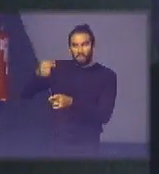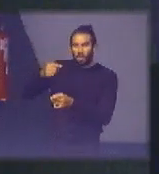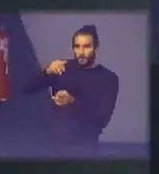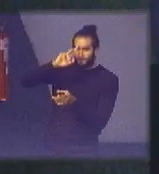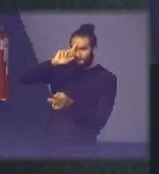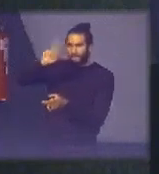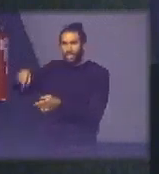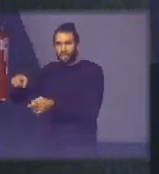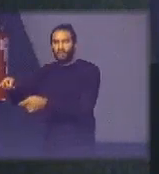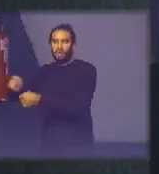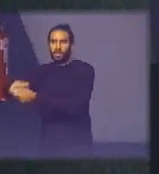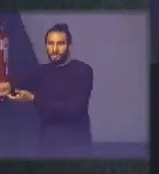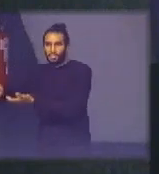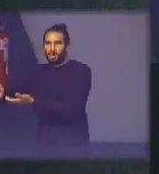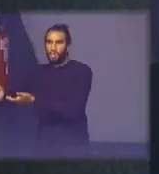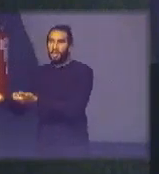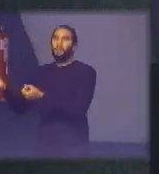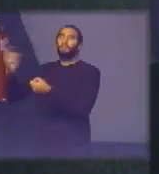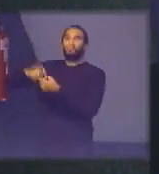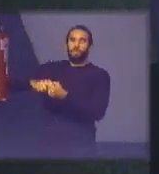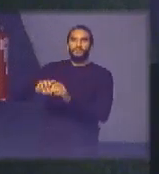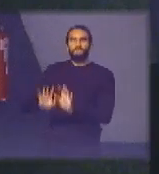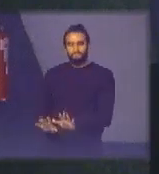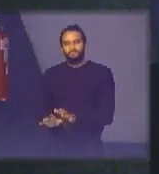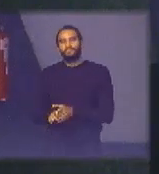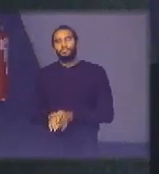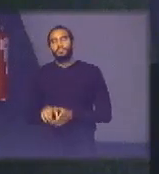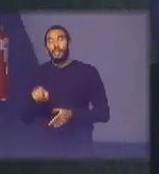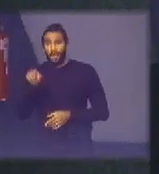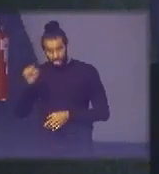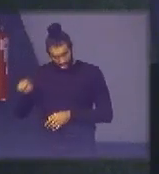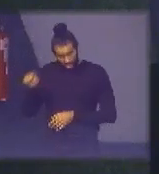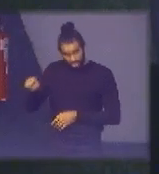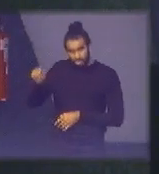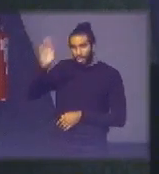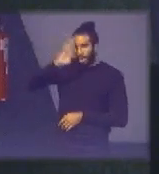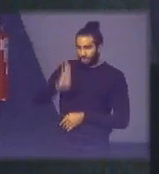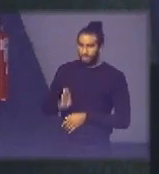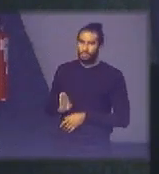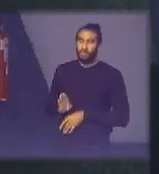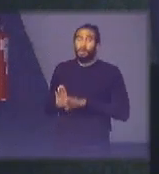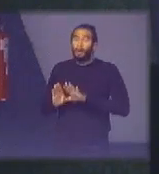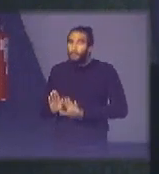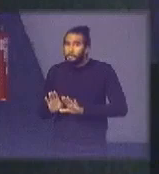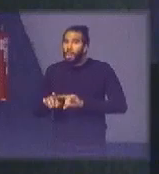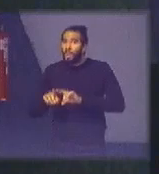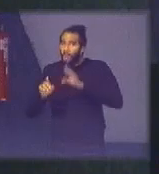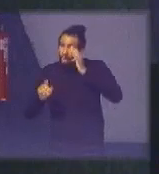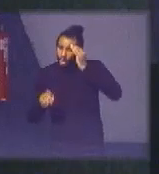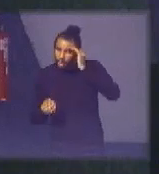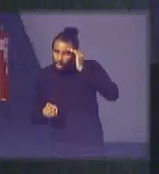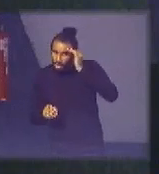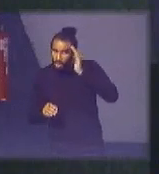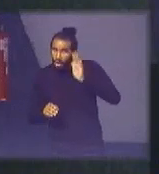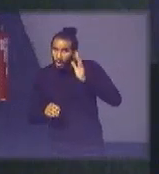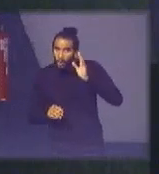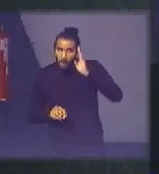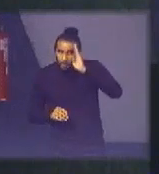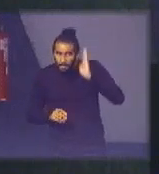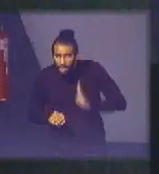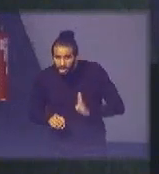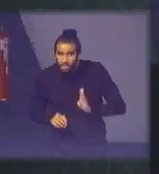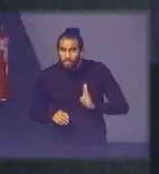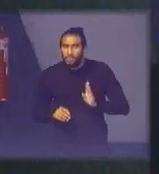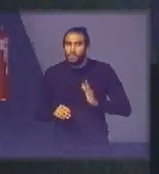quieto e voltava aí sim é Brasil mas entendam o Brasil é um país que você